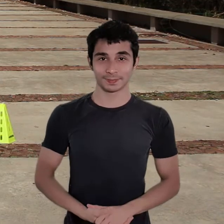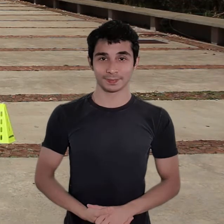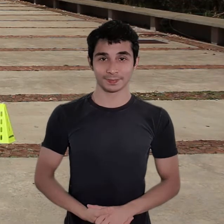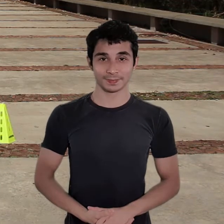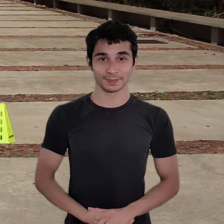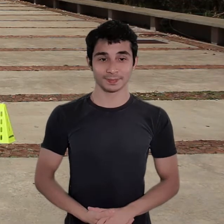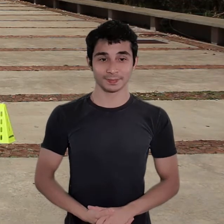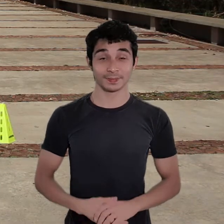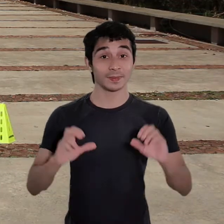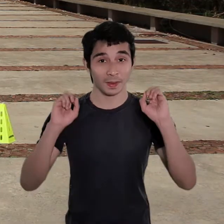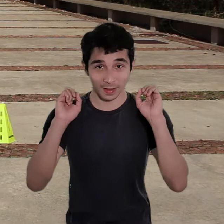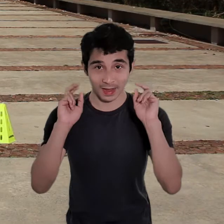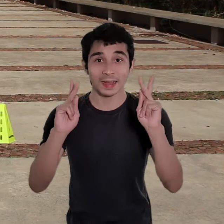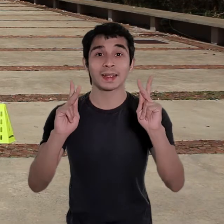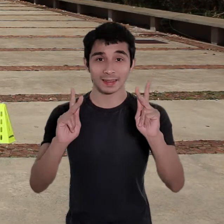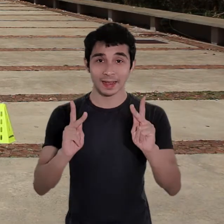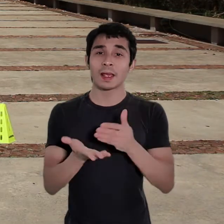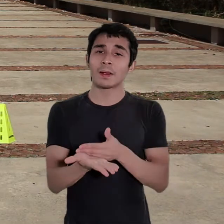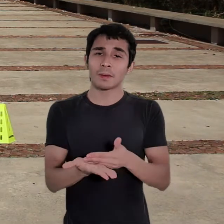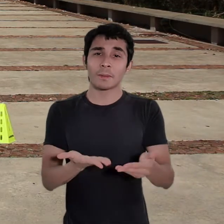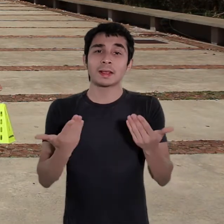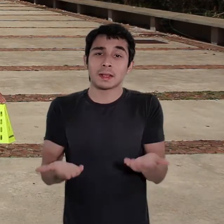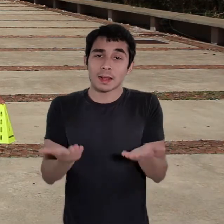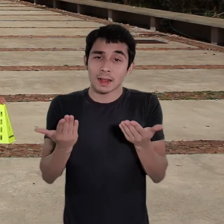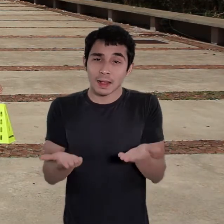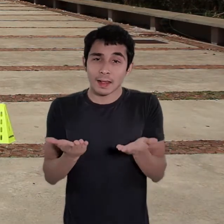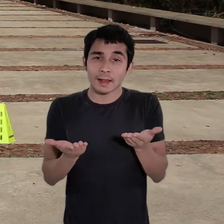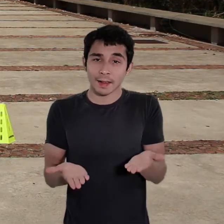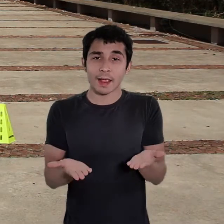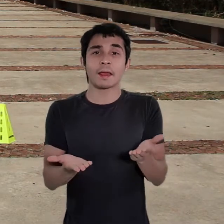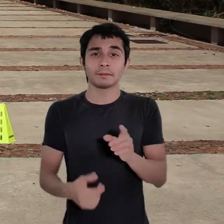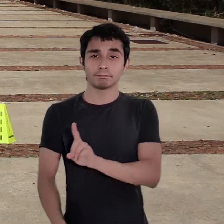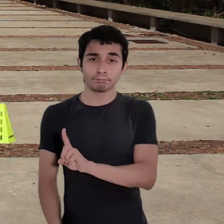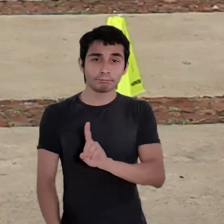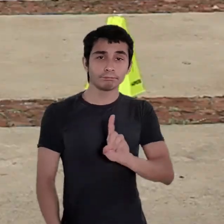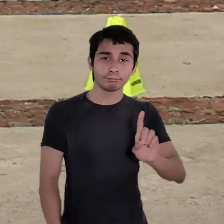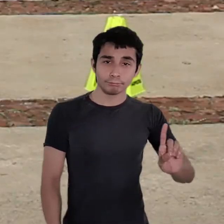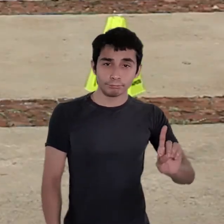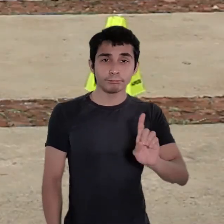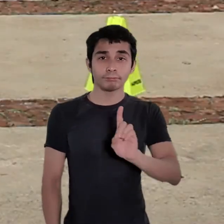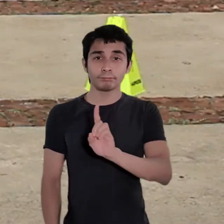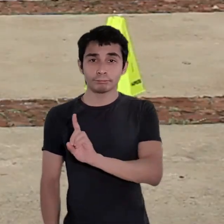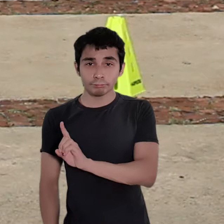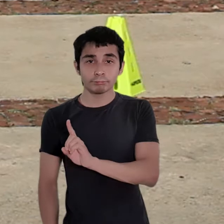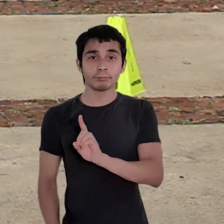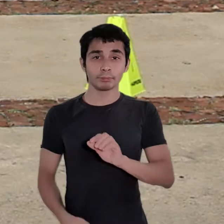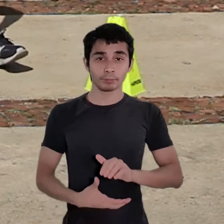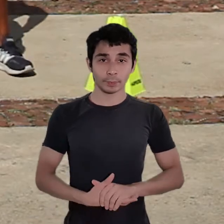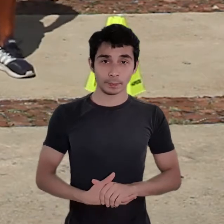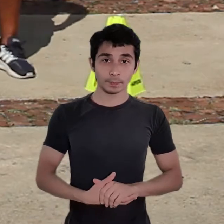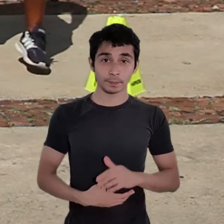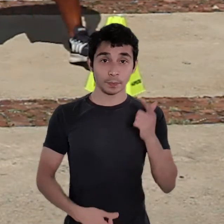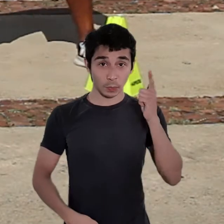Pode começar! Muito bem! Essa é uma intensidade um pouco mais baixa. Se você conseguir